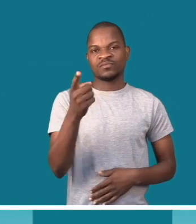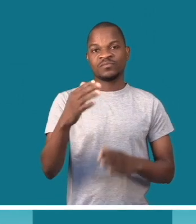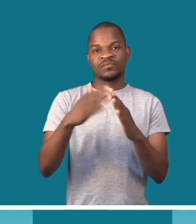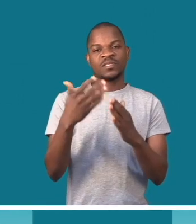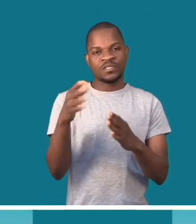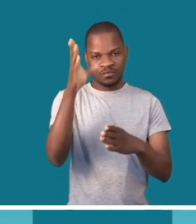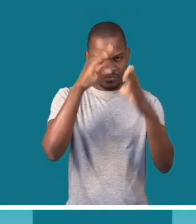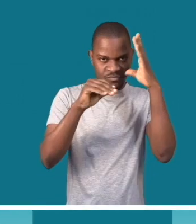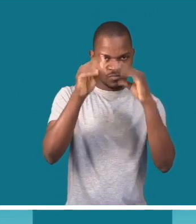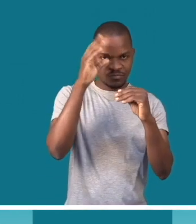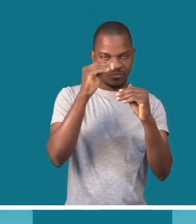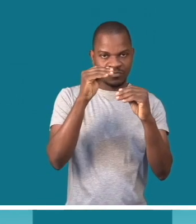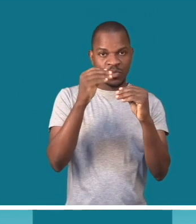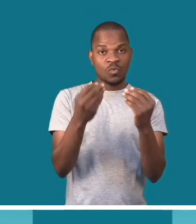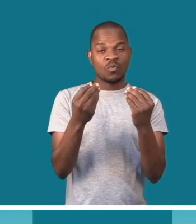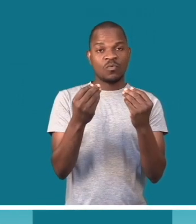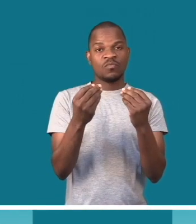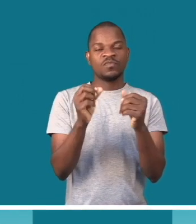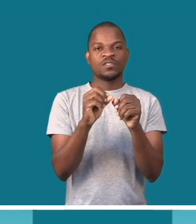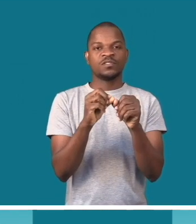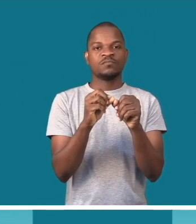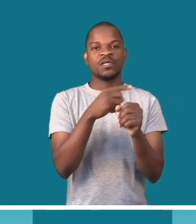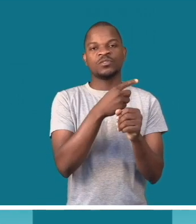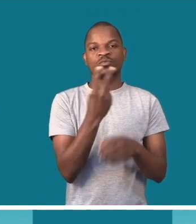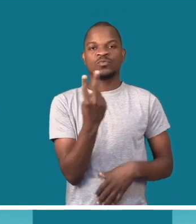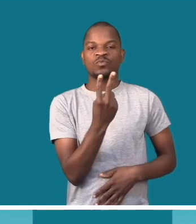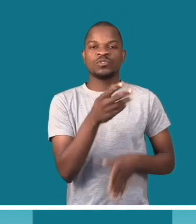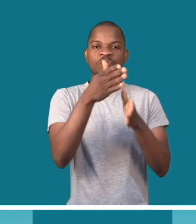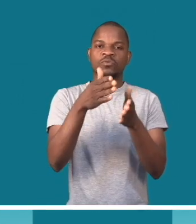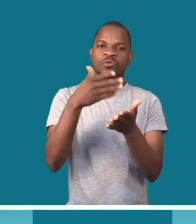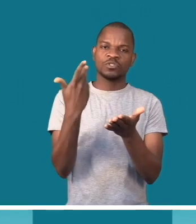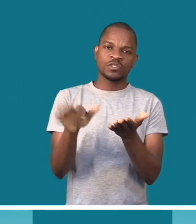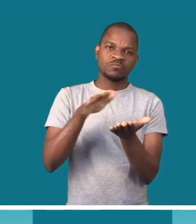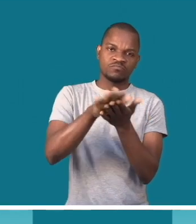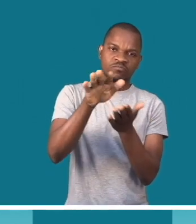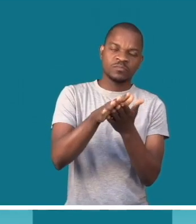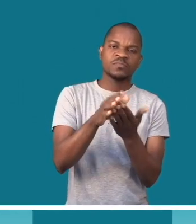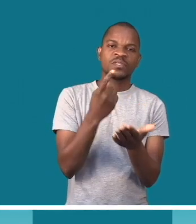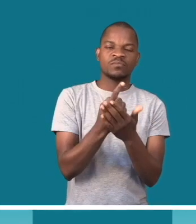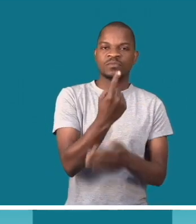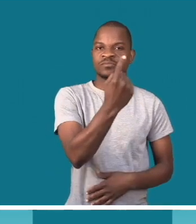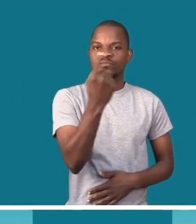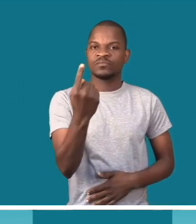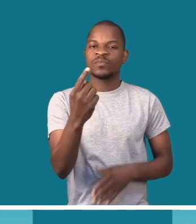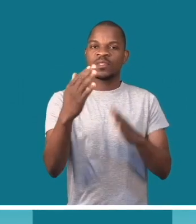amigo telespectador ter aprendido com a lição dos dois jovens empreendedores, que consigam também fazer aí em casa,